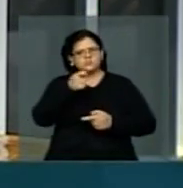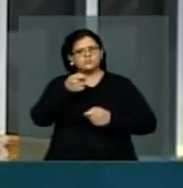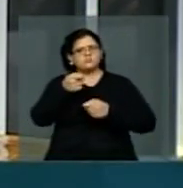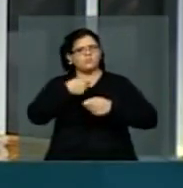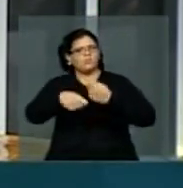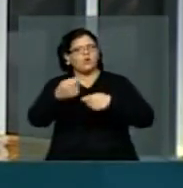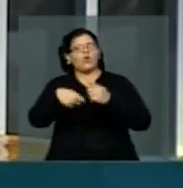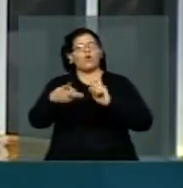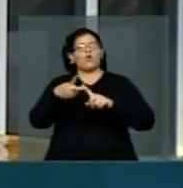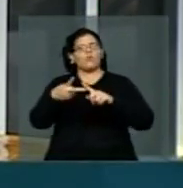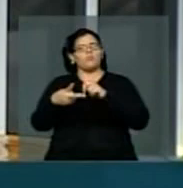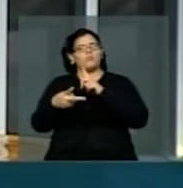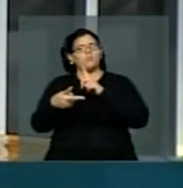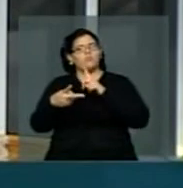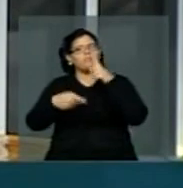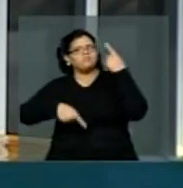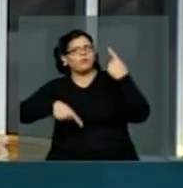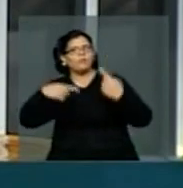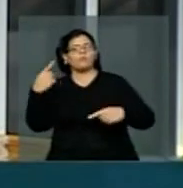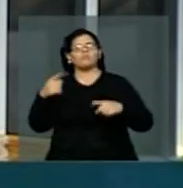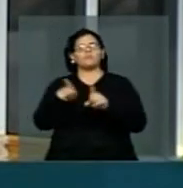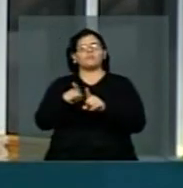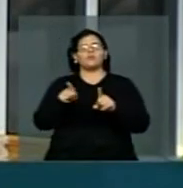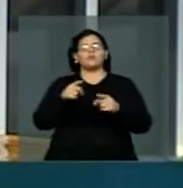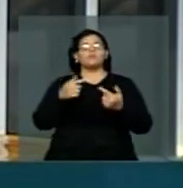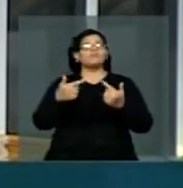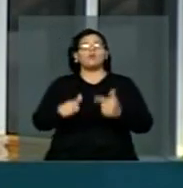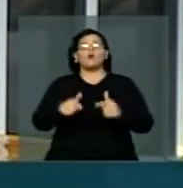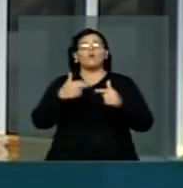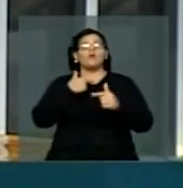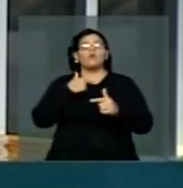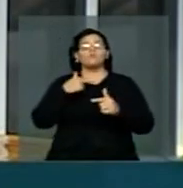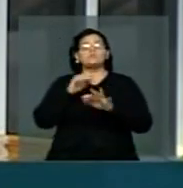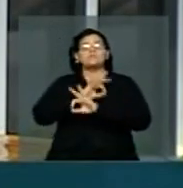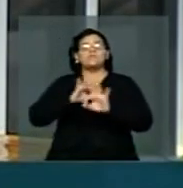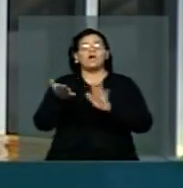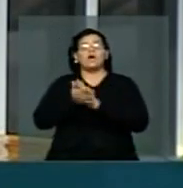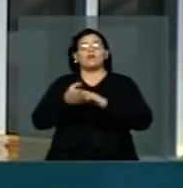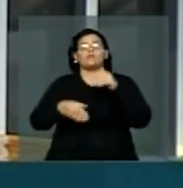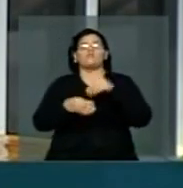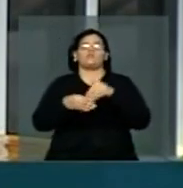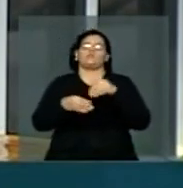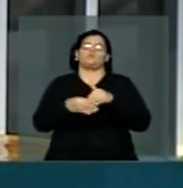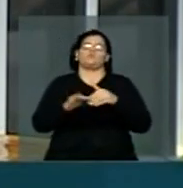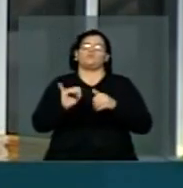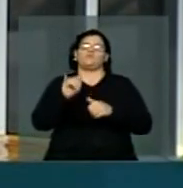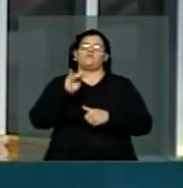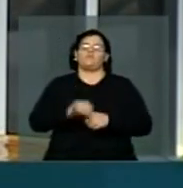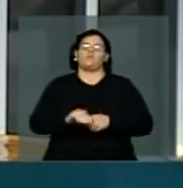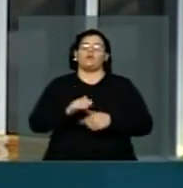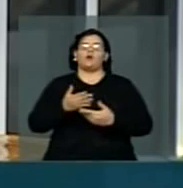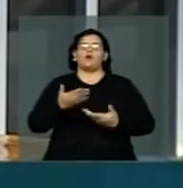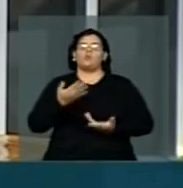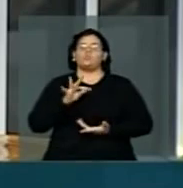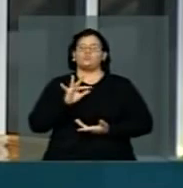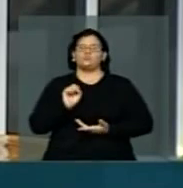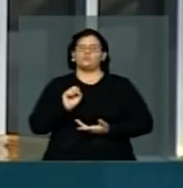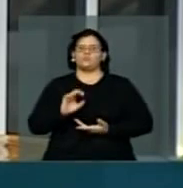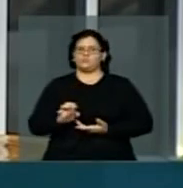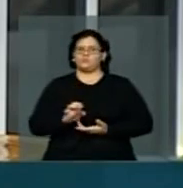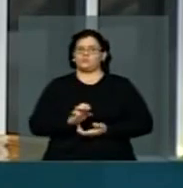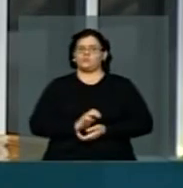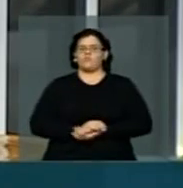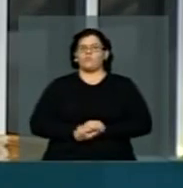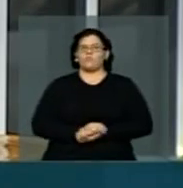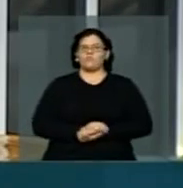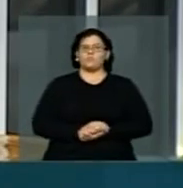político não seja submetido à votação final do Tribunal Superior